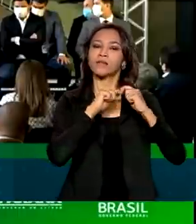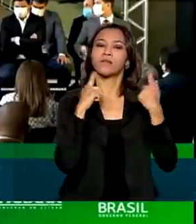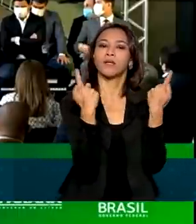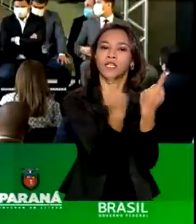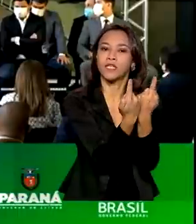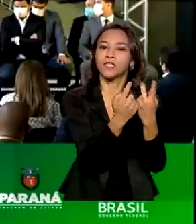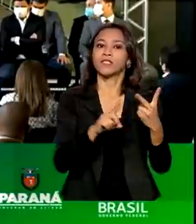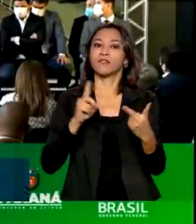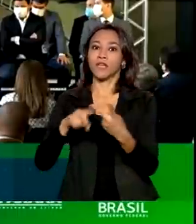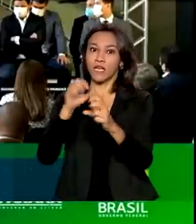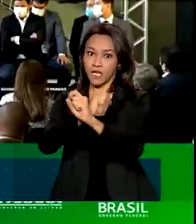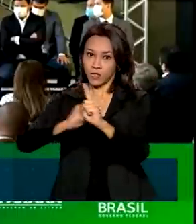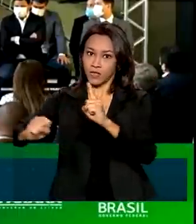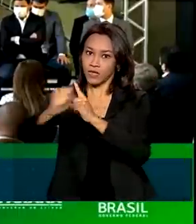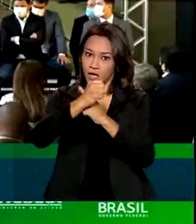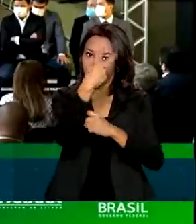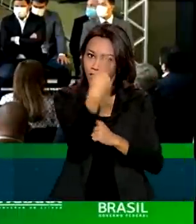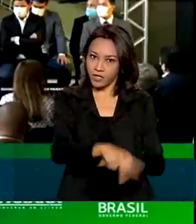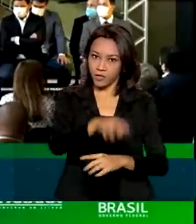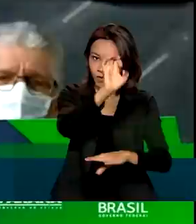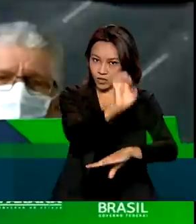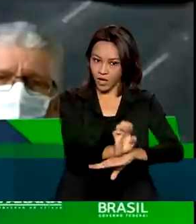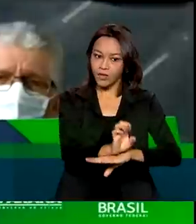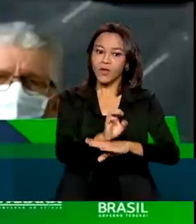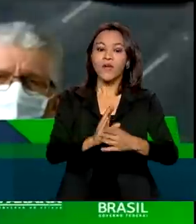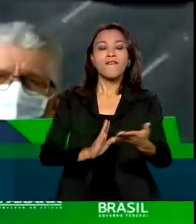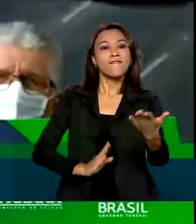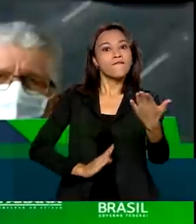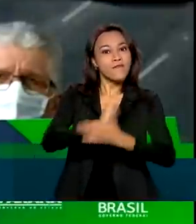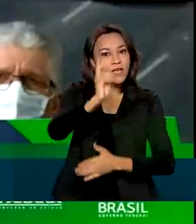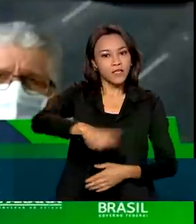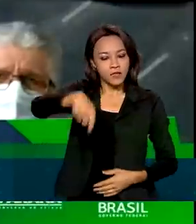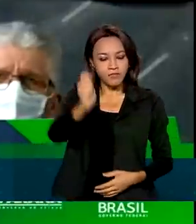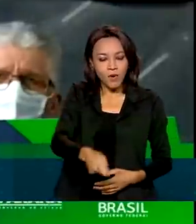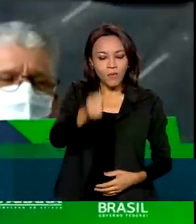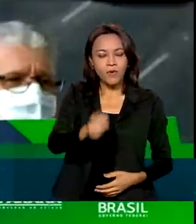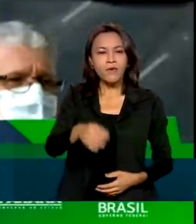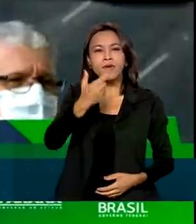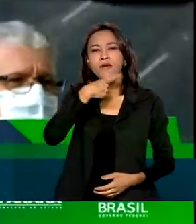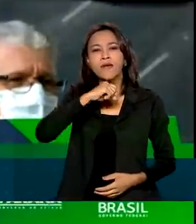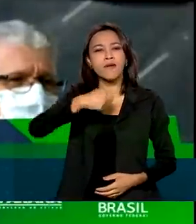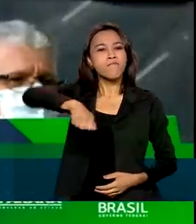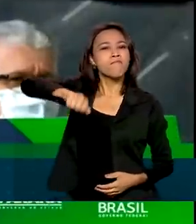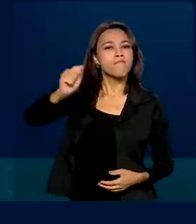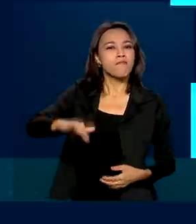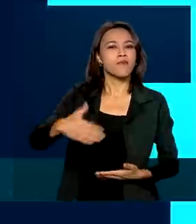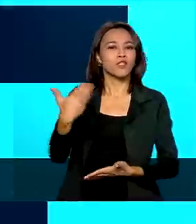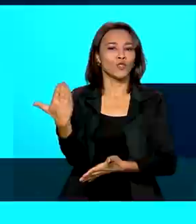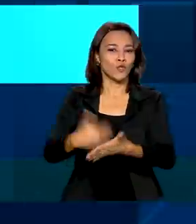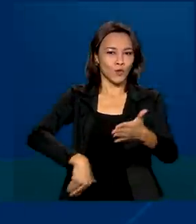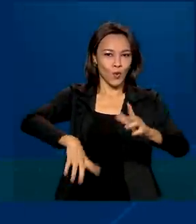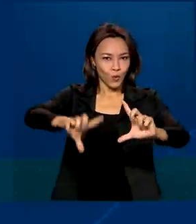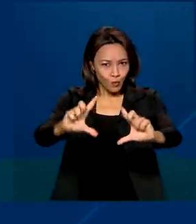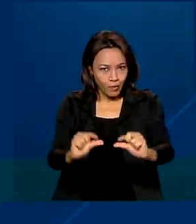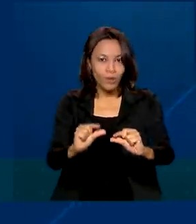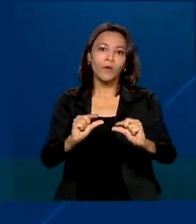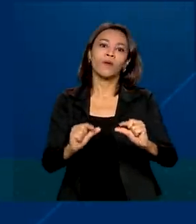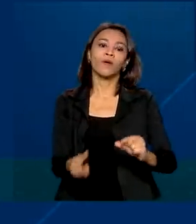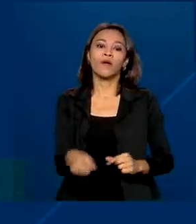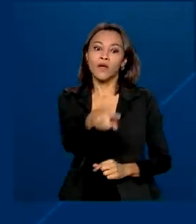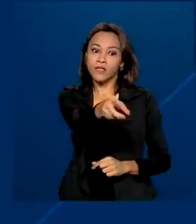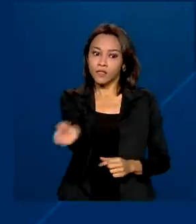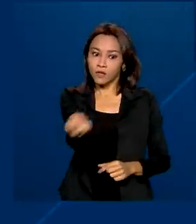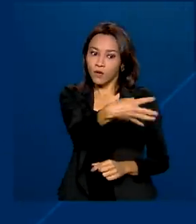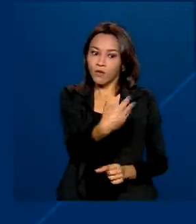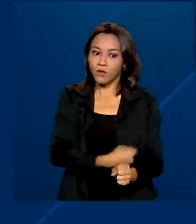Sociedade Civil. Pelo novo plano, vence o leilão quem conceder o maior desconto na tarifa de pedágio. Os novos investimentos vão